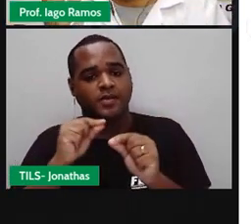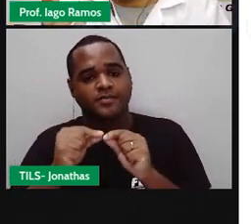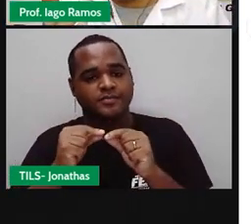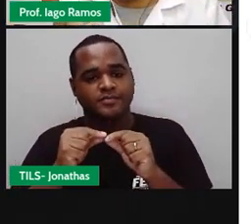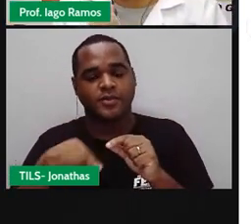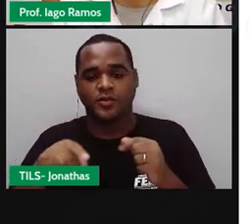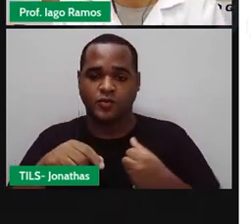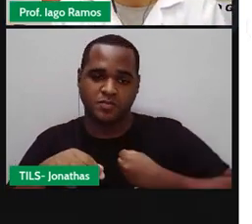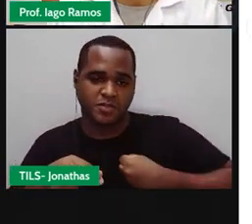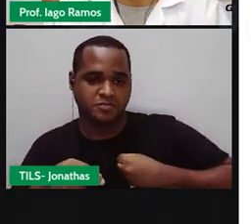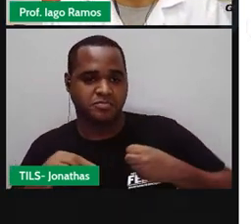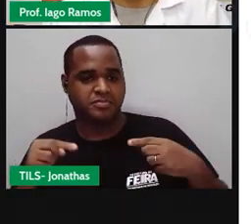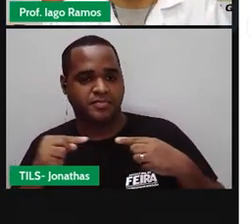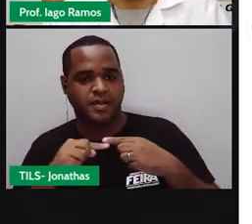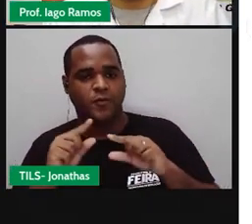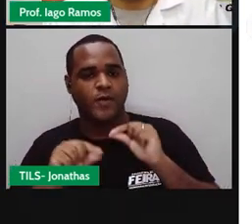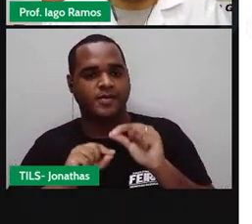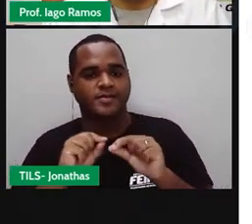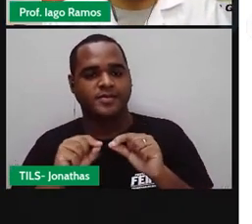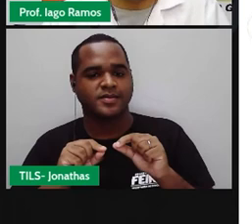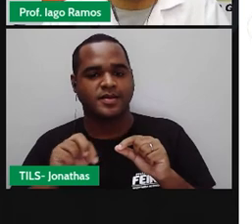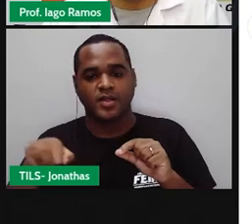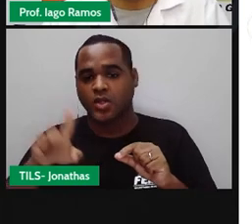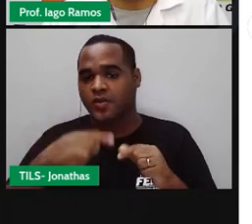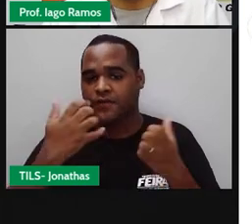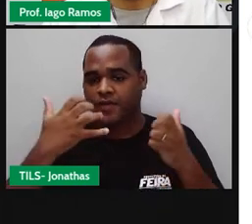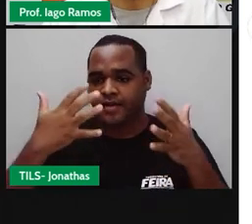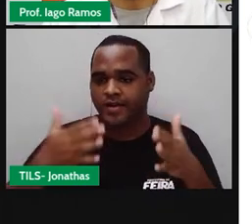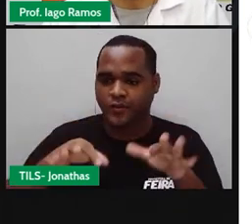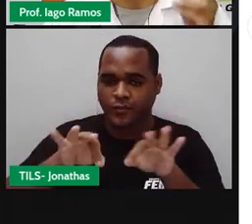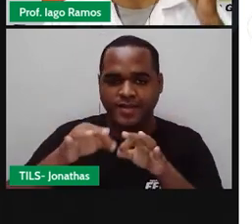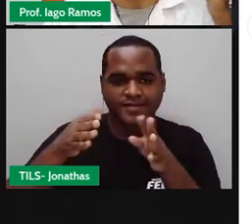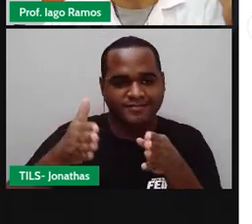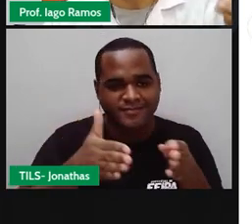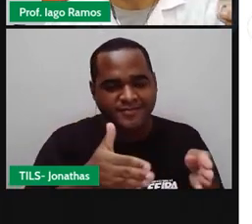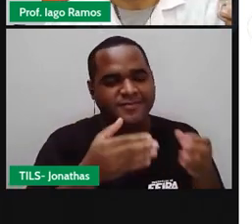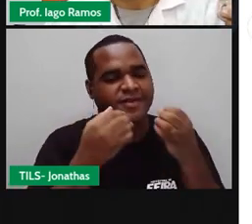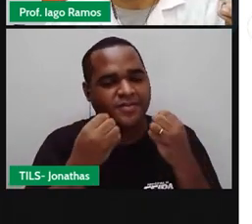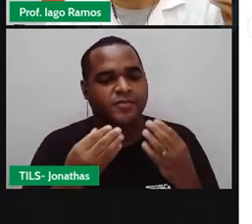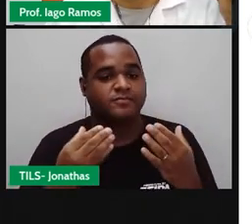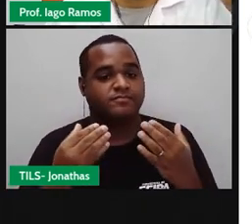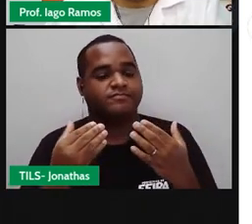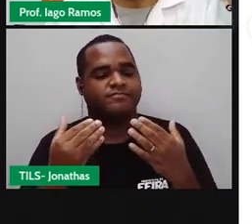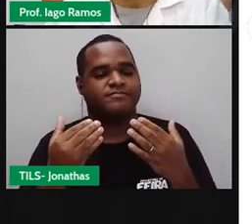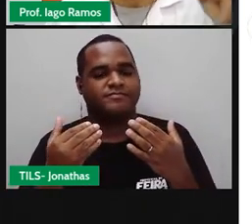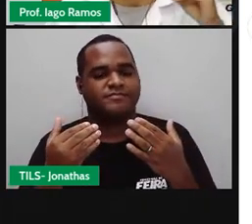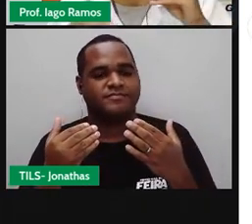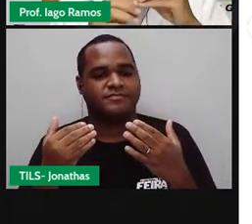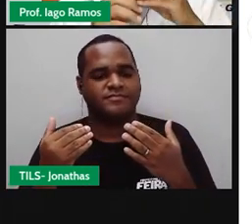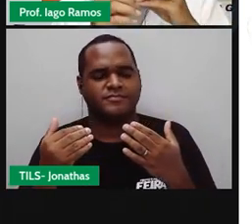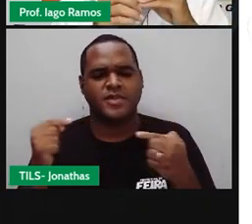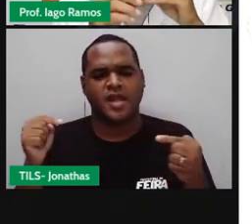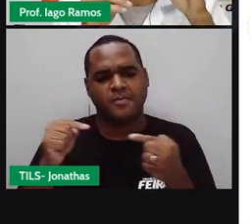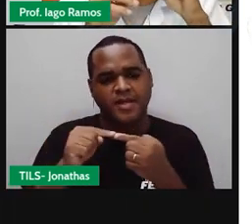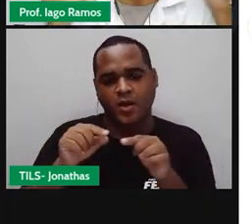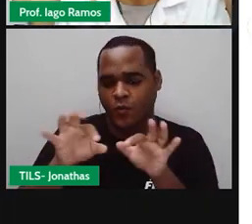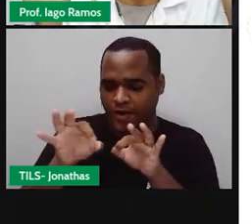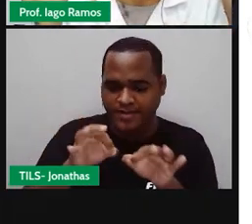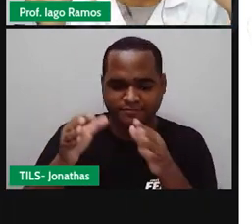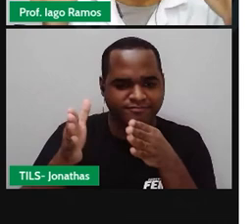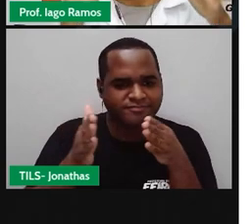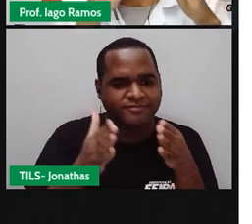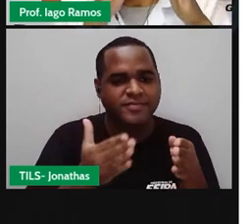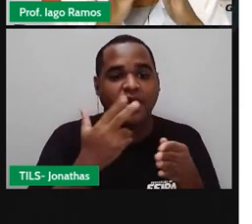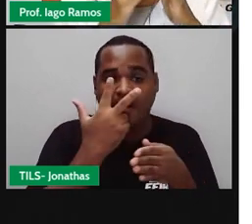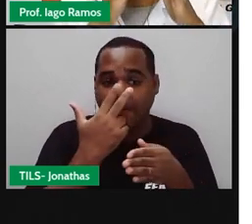os números inteiros, e saber colocar esses números em ordem, em ordenar, né? Colocar em ordem, em ordem